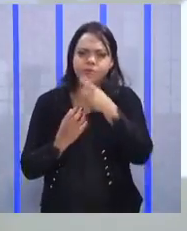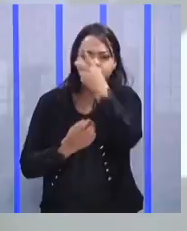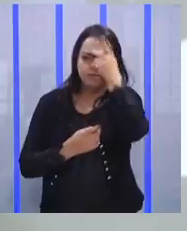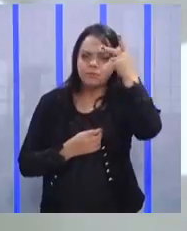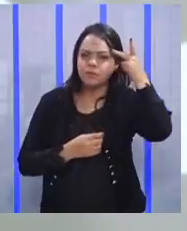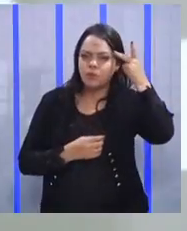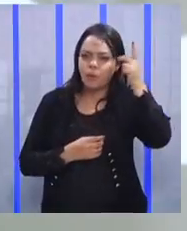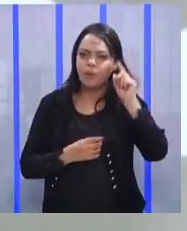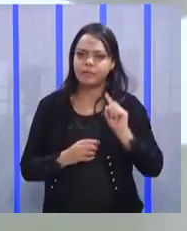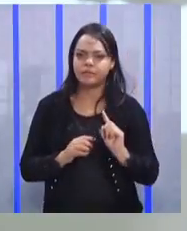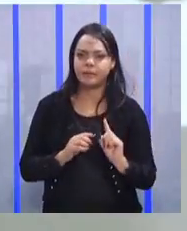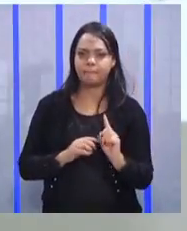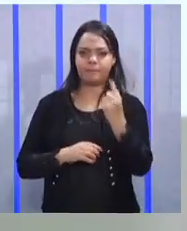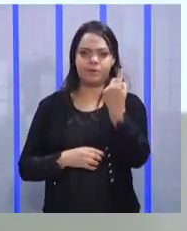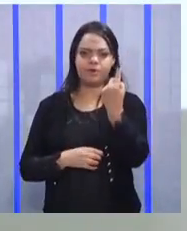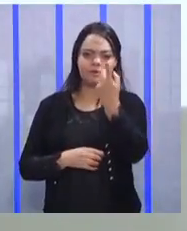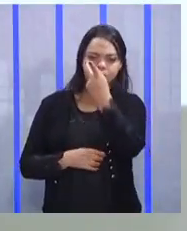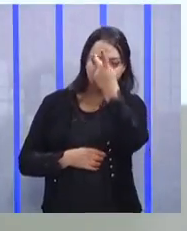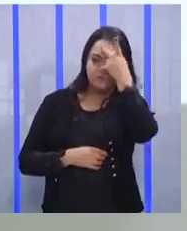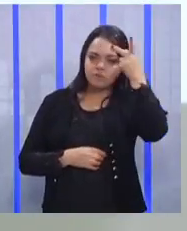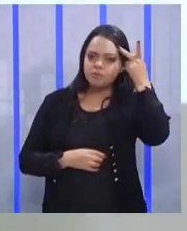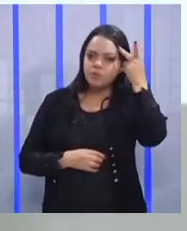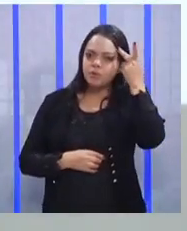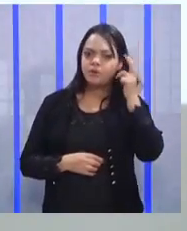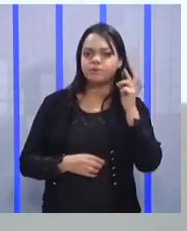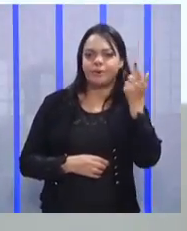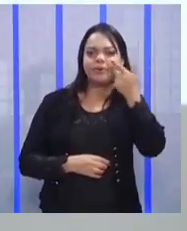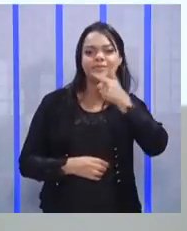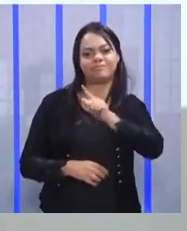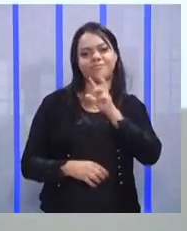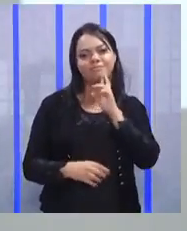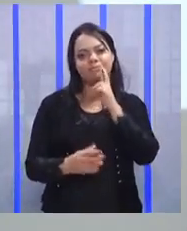pessoas em primeiro lugar, o resultado acontece.